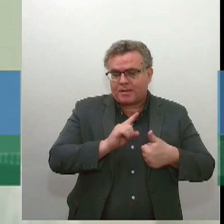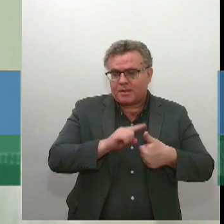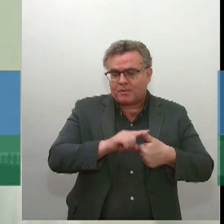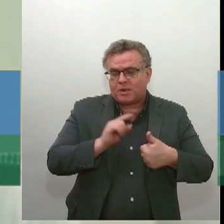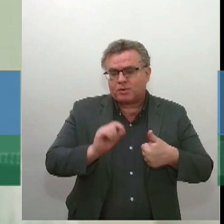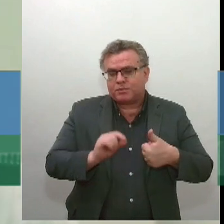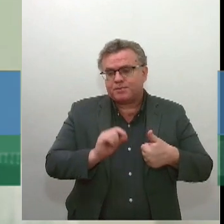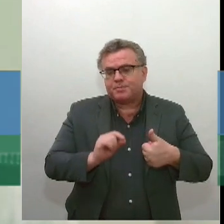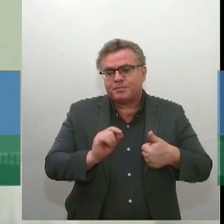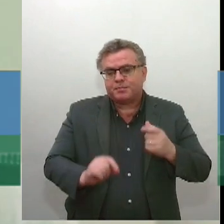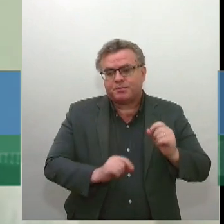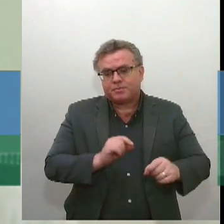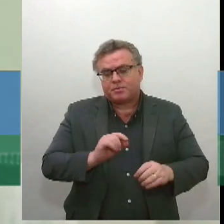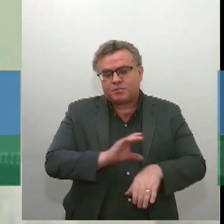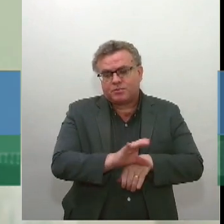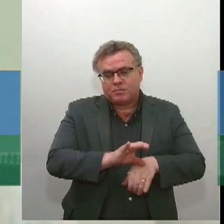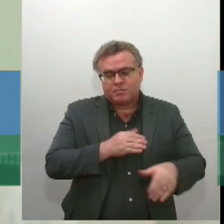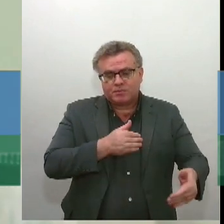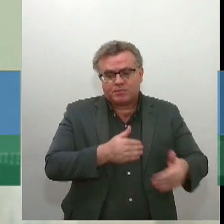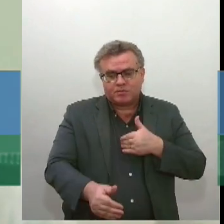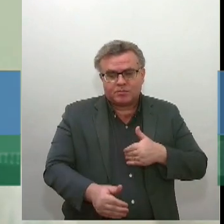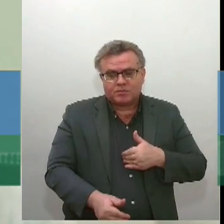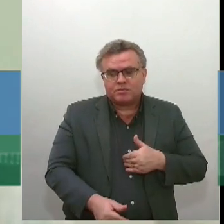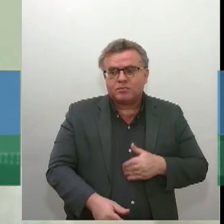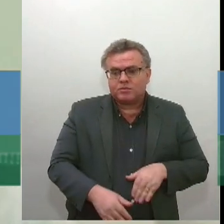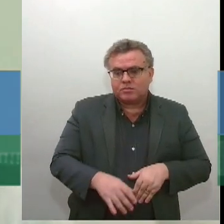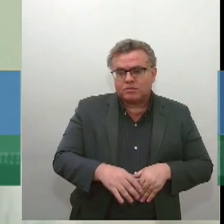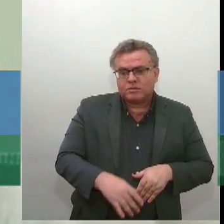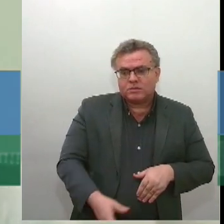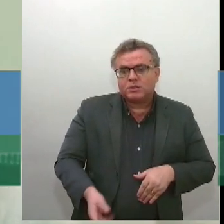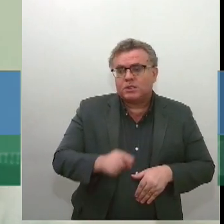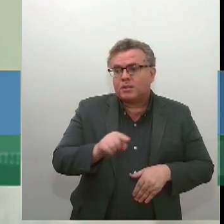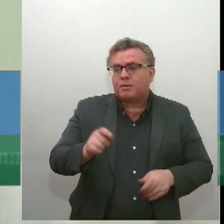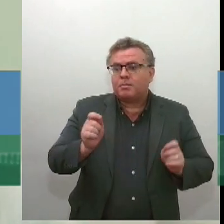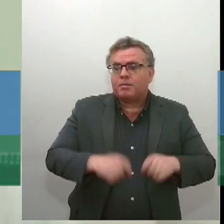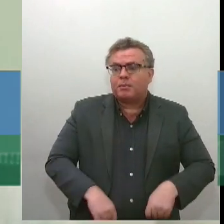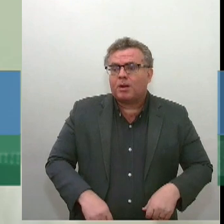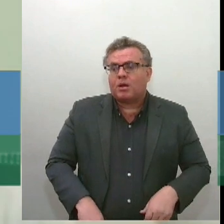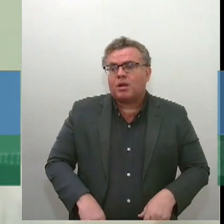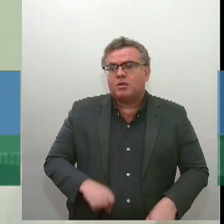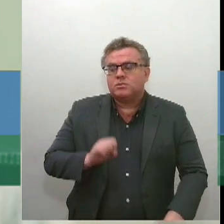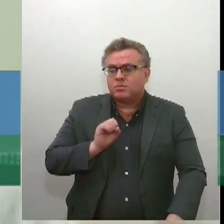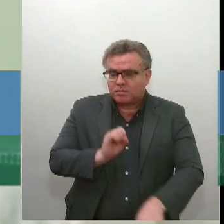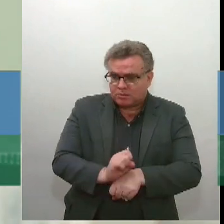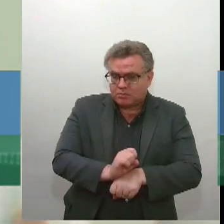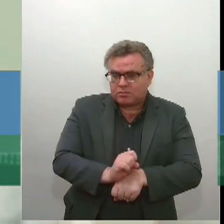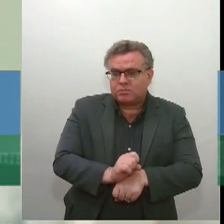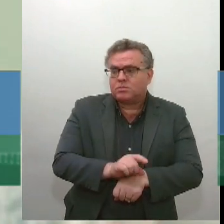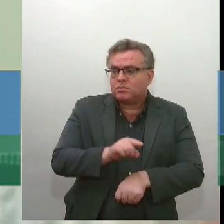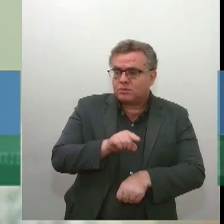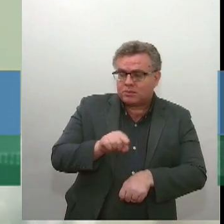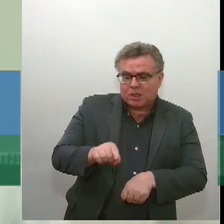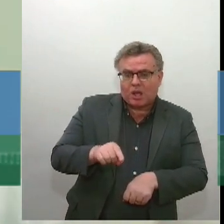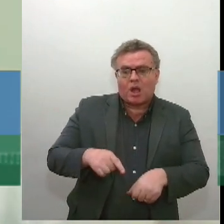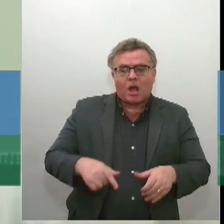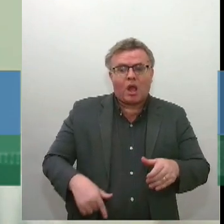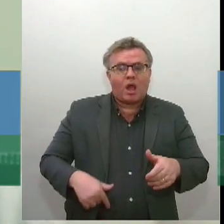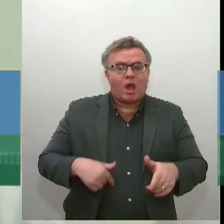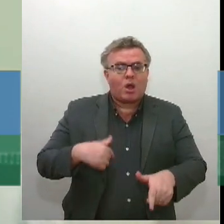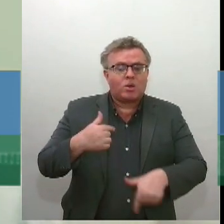suspendam a eficácia, os efeitos de leis e de atos normativos e outros. Então, você tem uma ação direta de